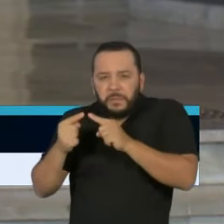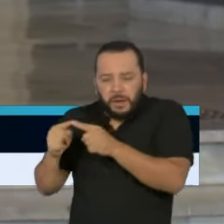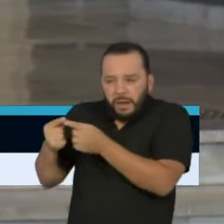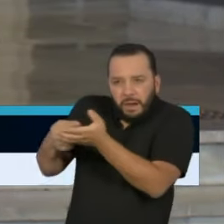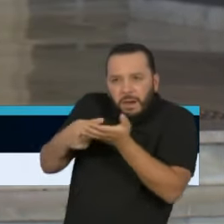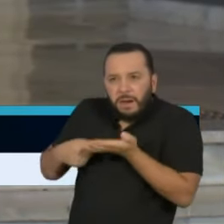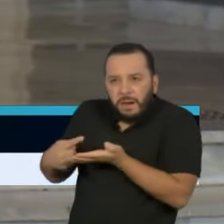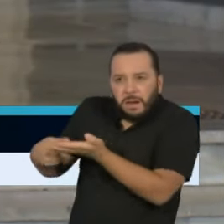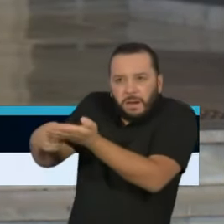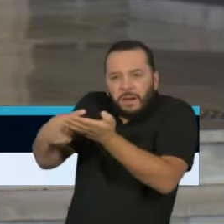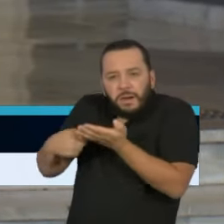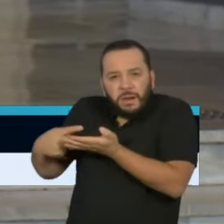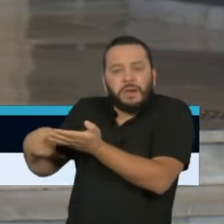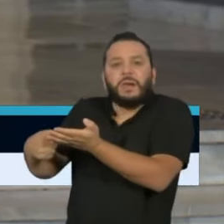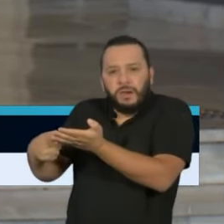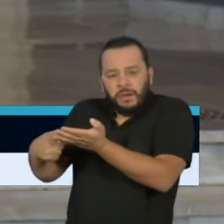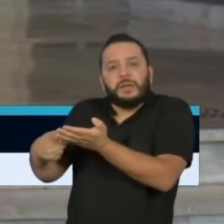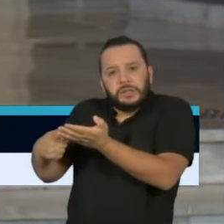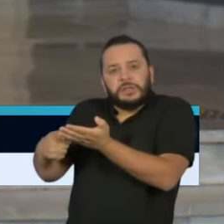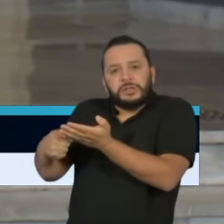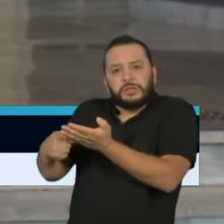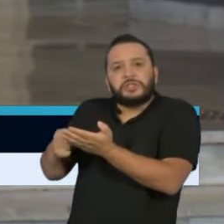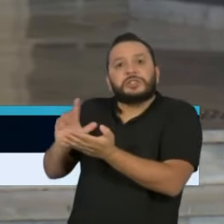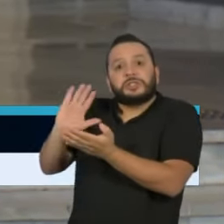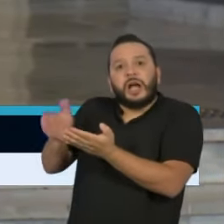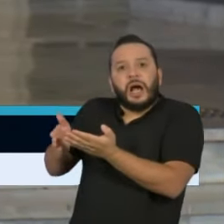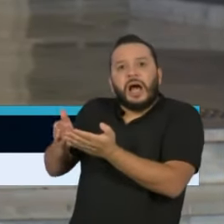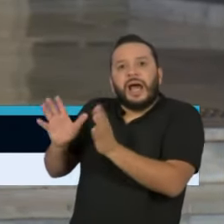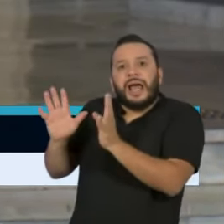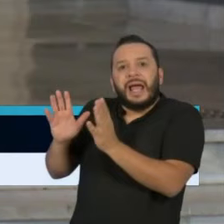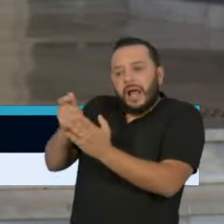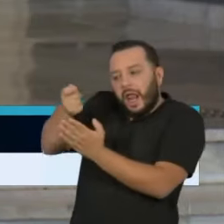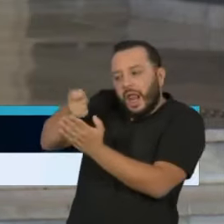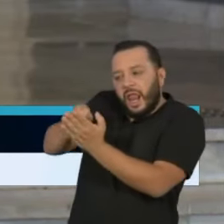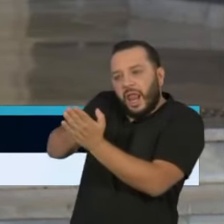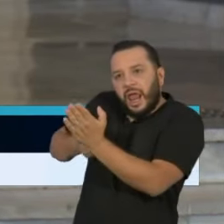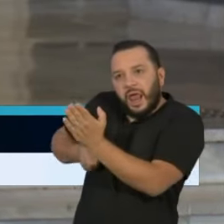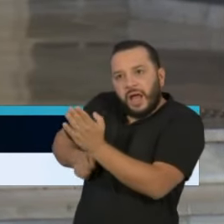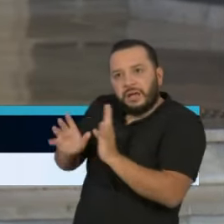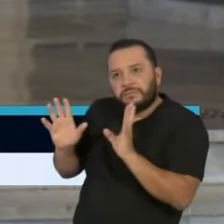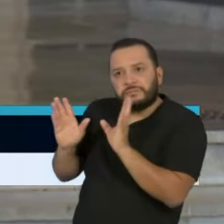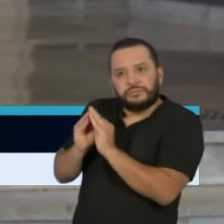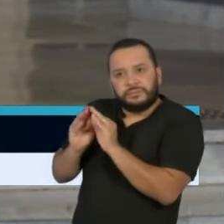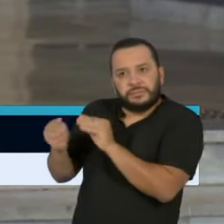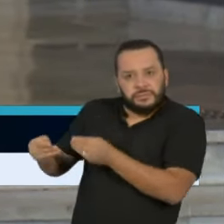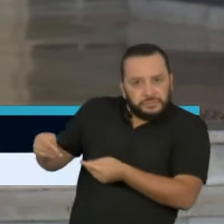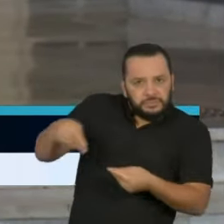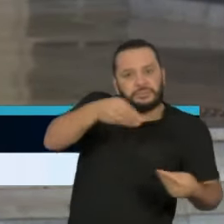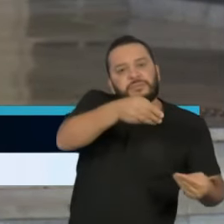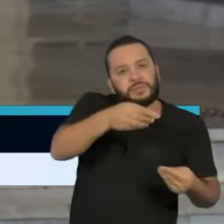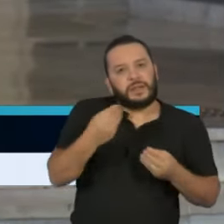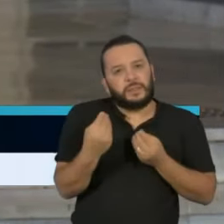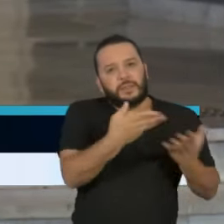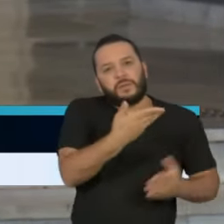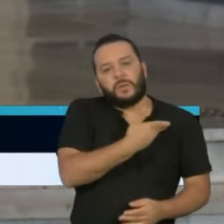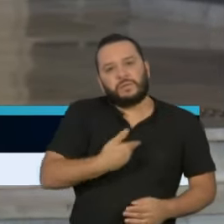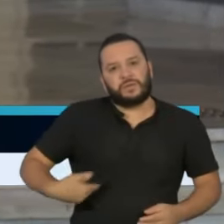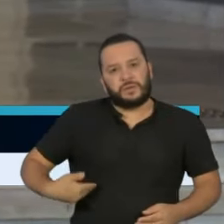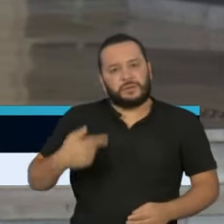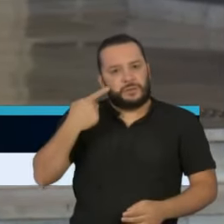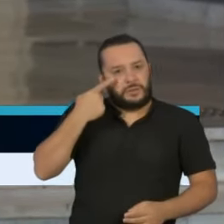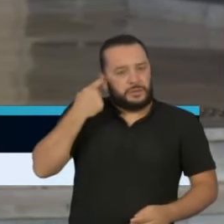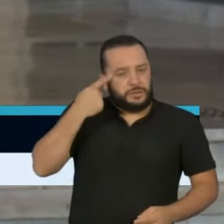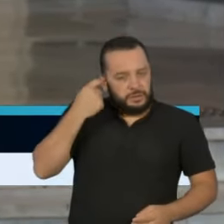consenso, oferecemos ao secretário de Estado e dele para o governo do Estado de São Paulo. Então, vou chamar inicialmente o Luiz